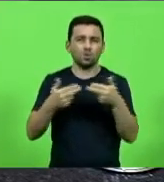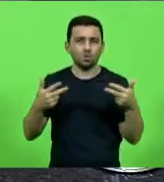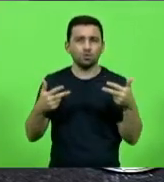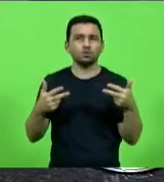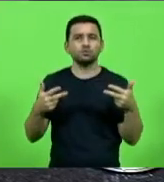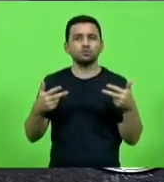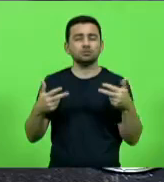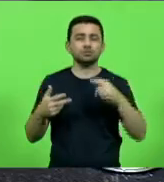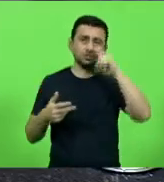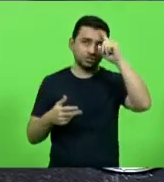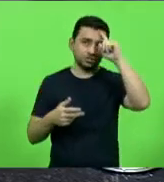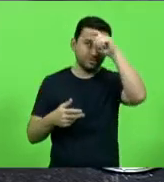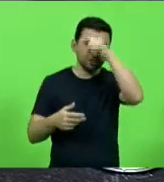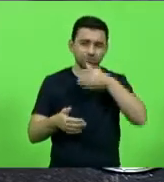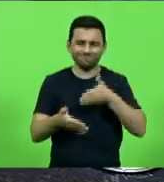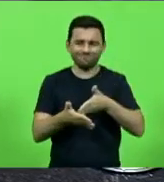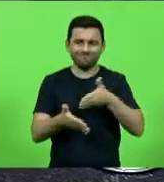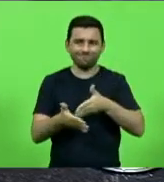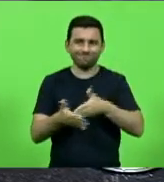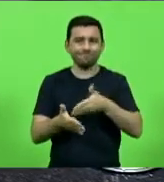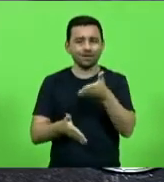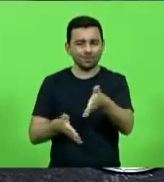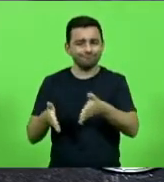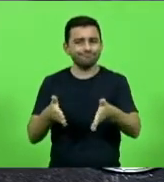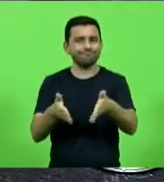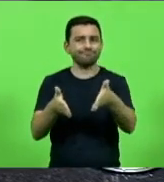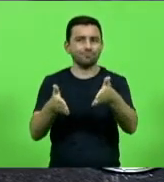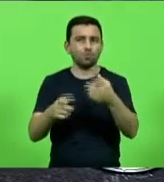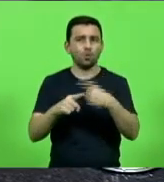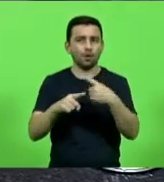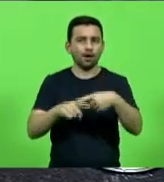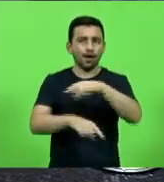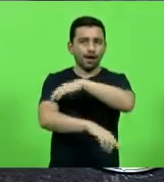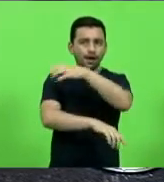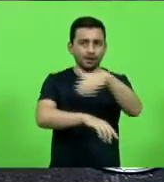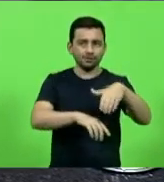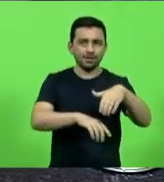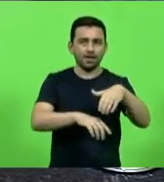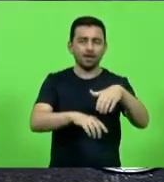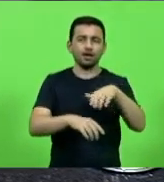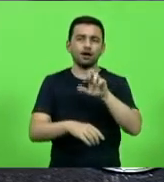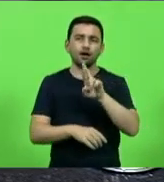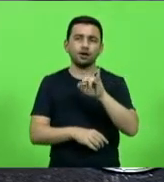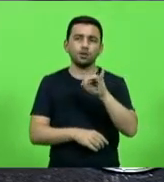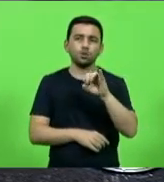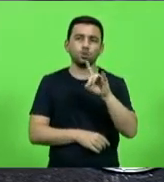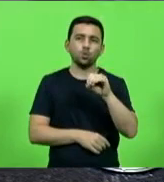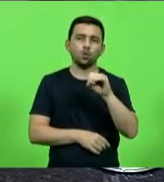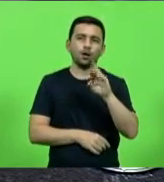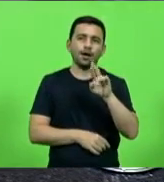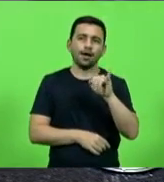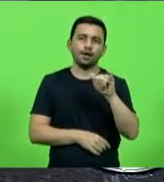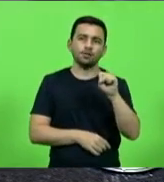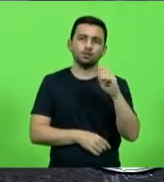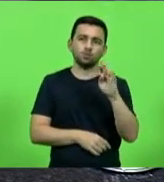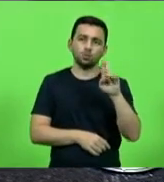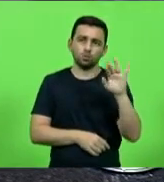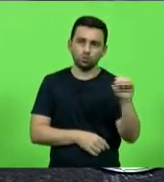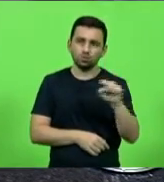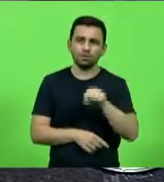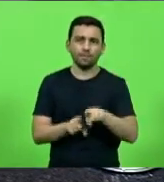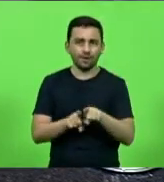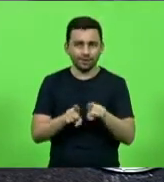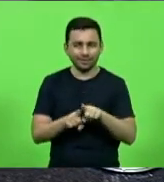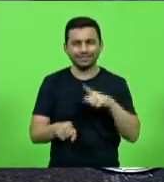que impossibilitado de transitar nessa estrada, uma vez que a Serra do Rio do Raço também se encontra em obras nessa hora, nas questões das